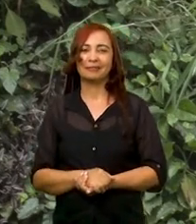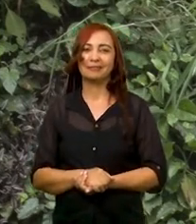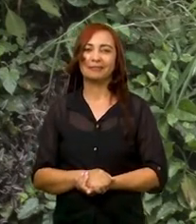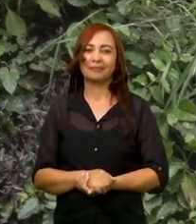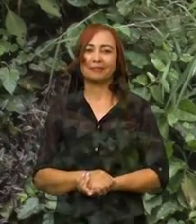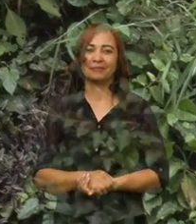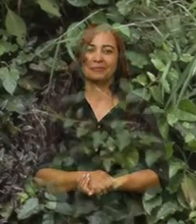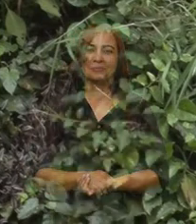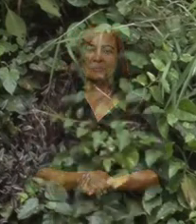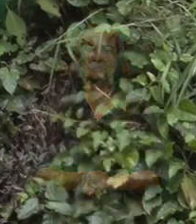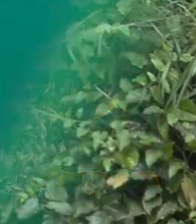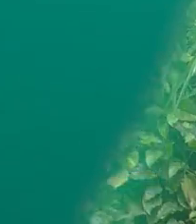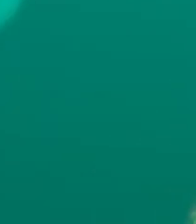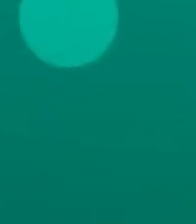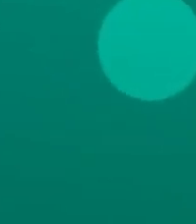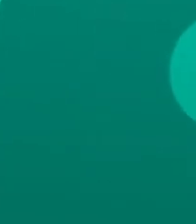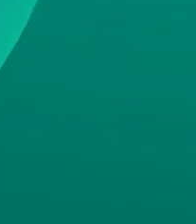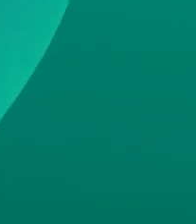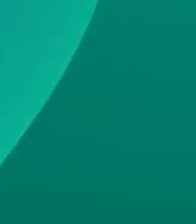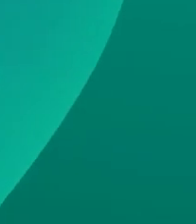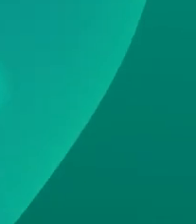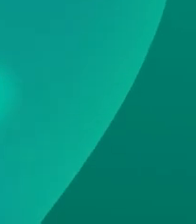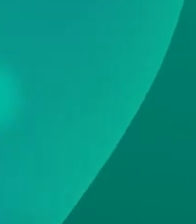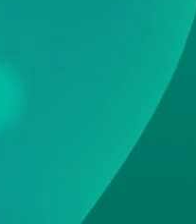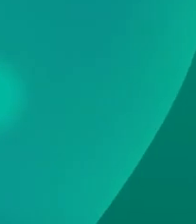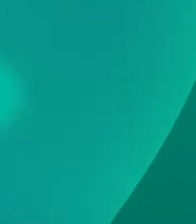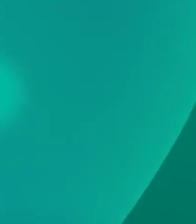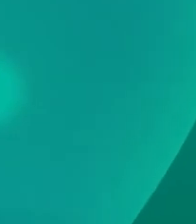Tchau, tchau!